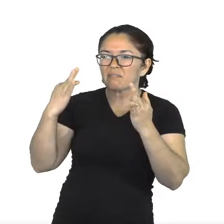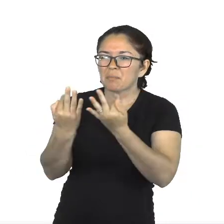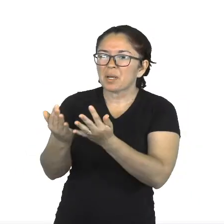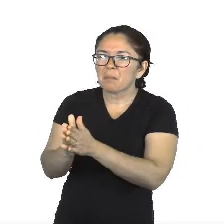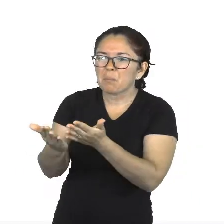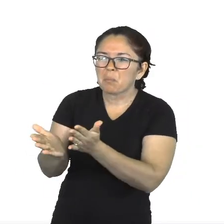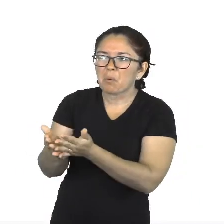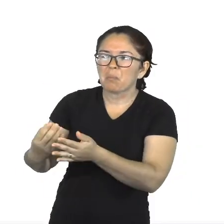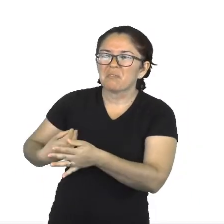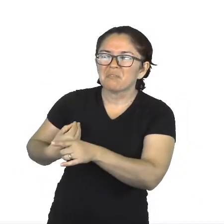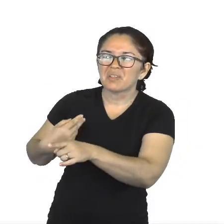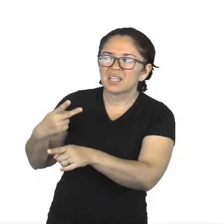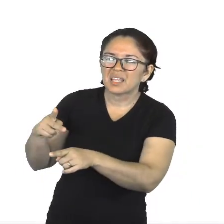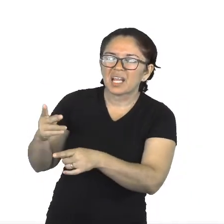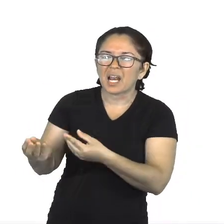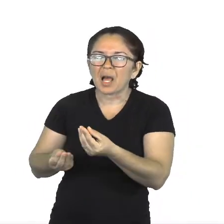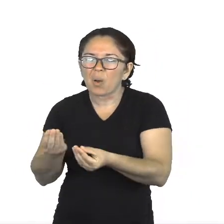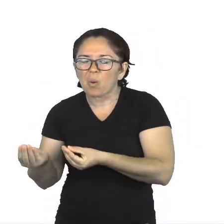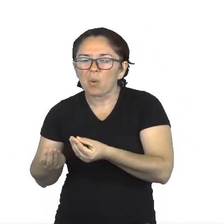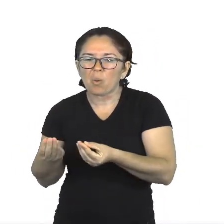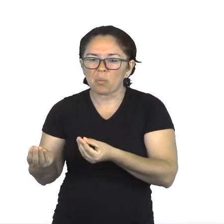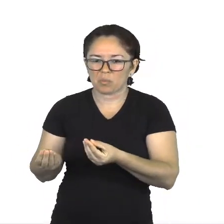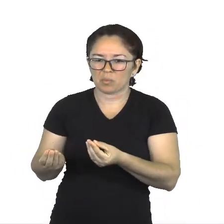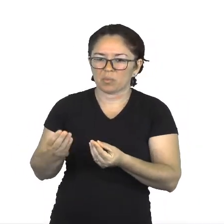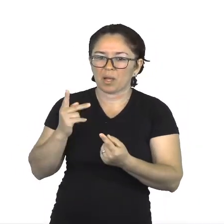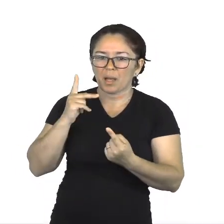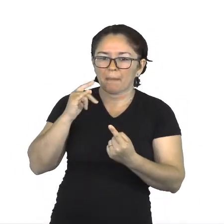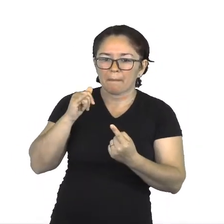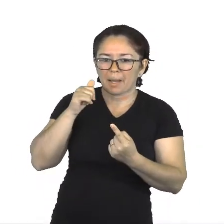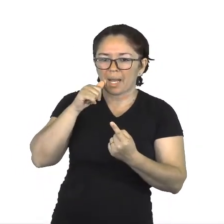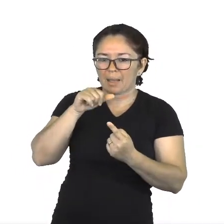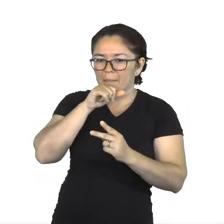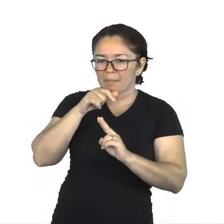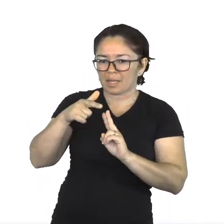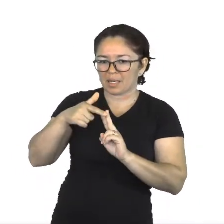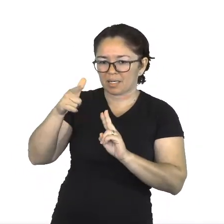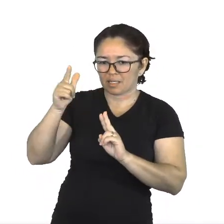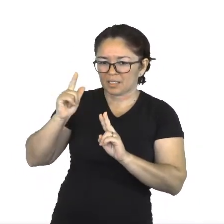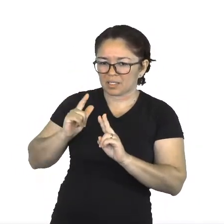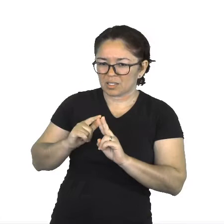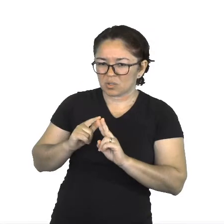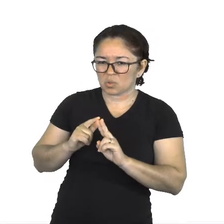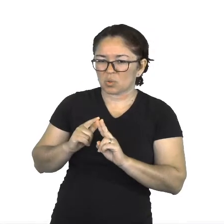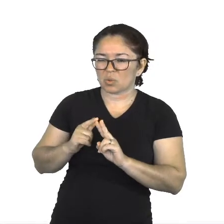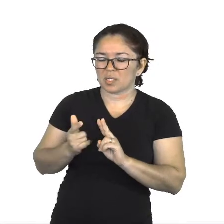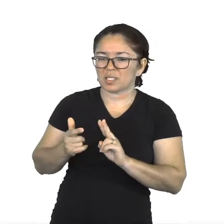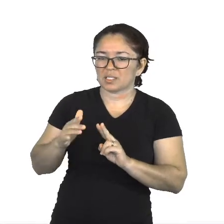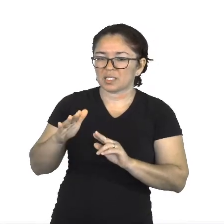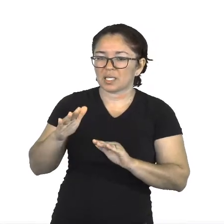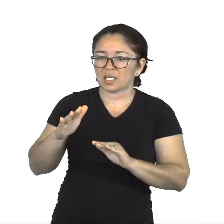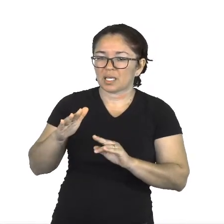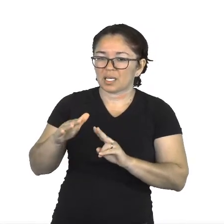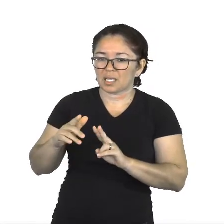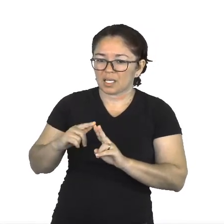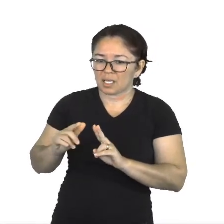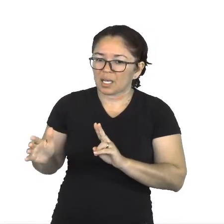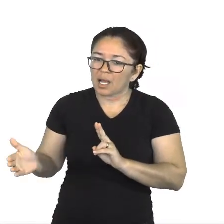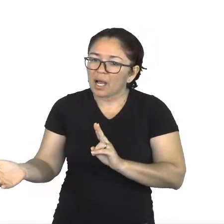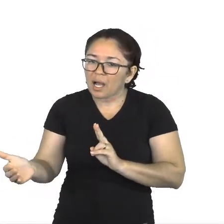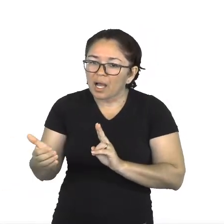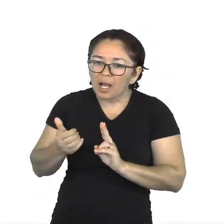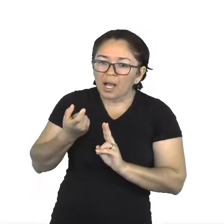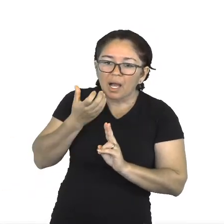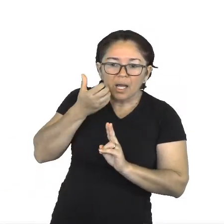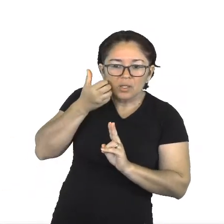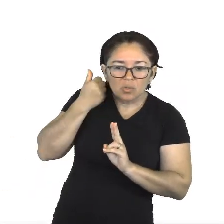com o dinheiro que os pais adotivos de Liesel recebiam do governo alemão por terem adotado a menina, a